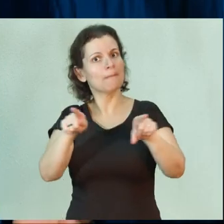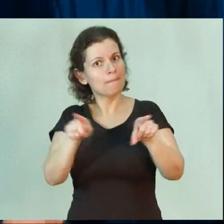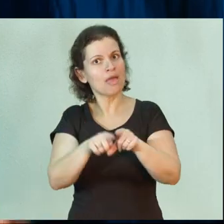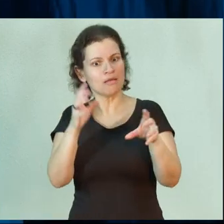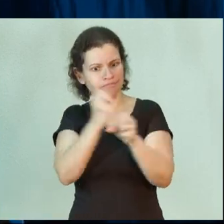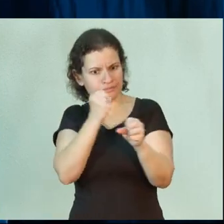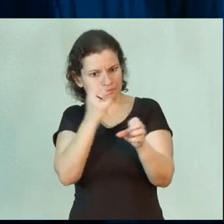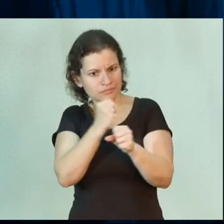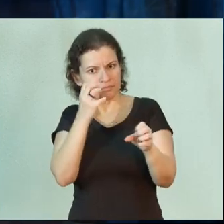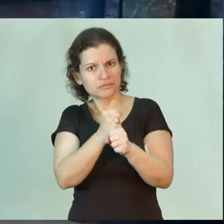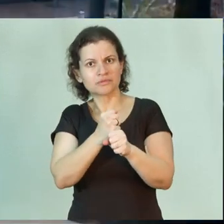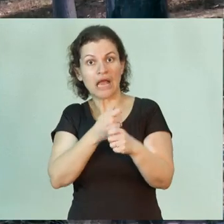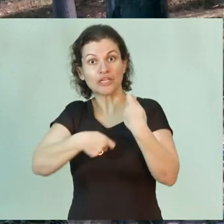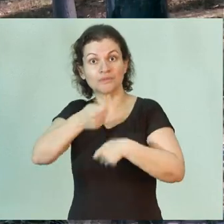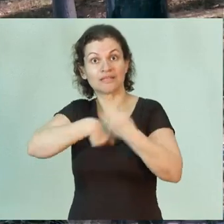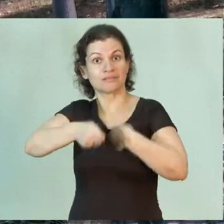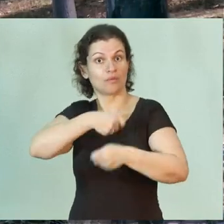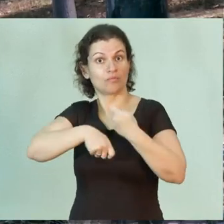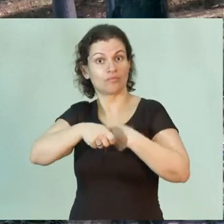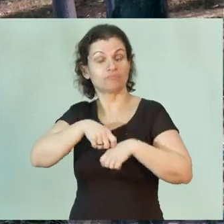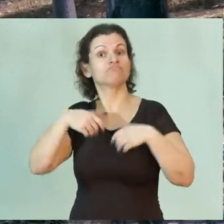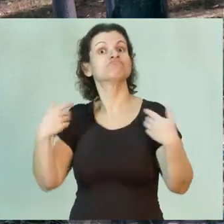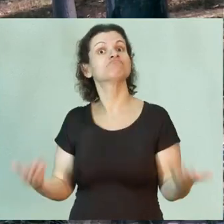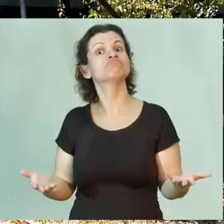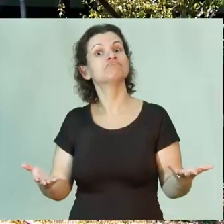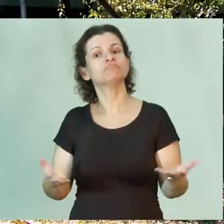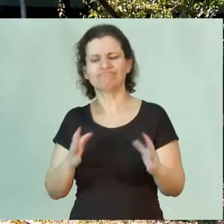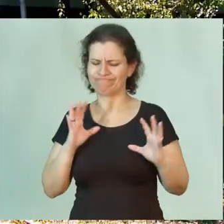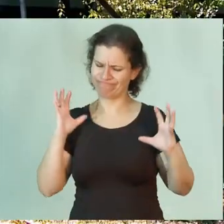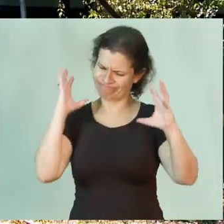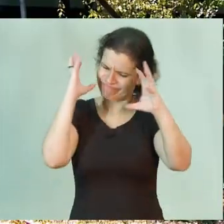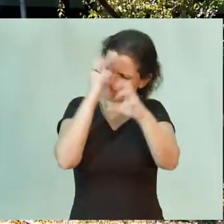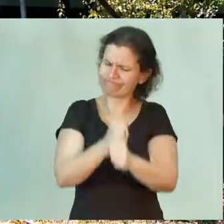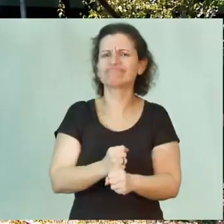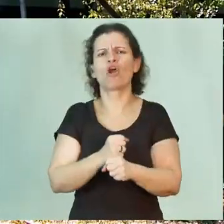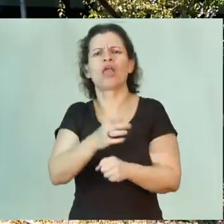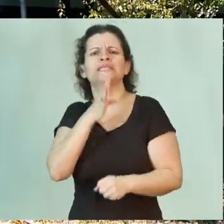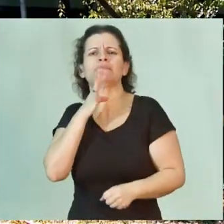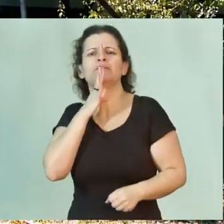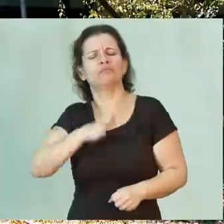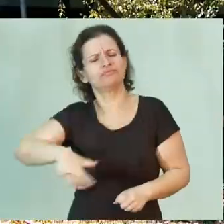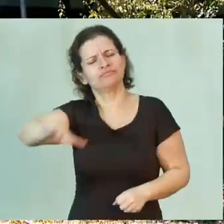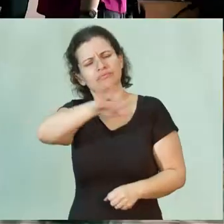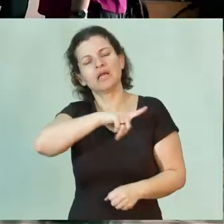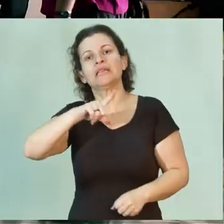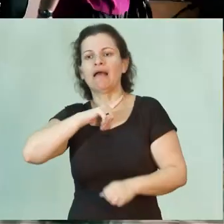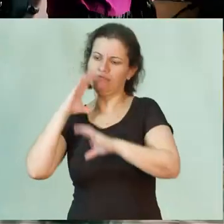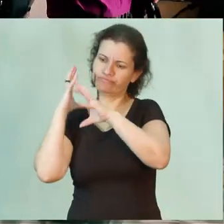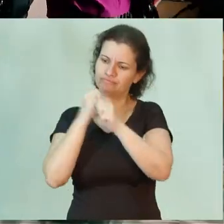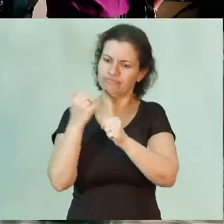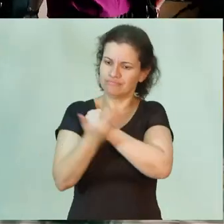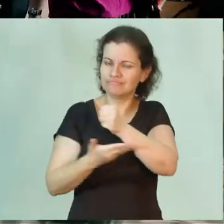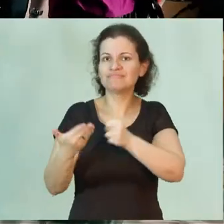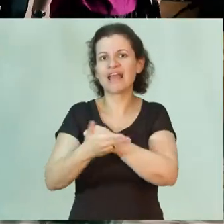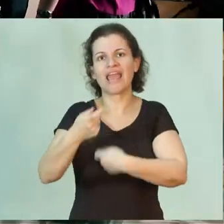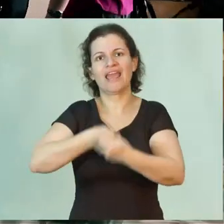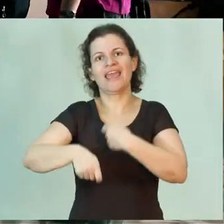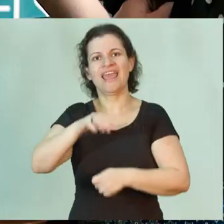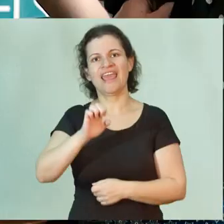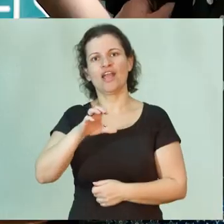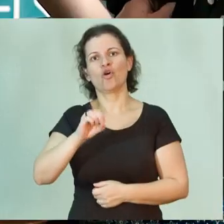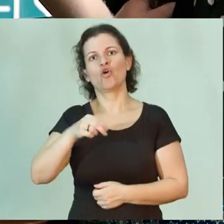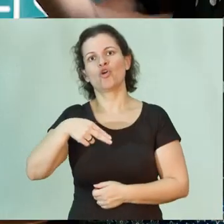da contabilidade, da administração, ou seja, um conjunto muito amplo de conhecimentos compõem a bagagem instrumental do economista.